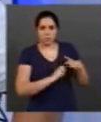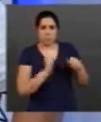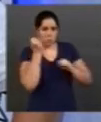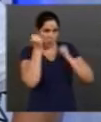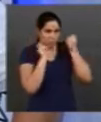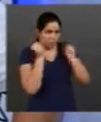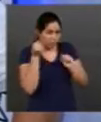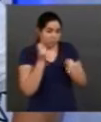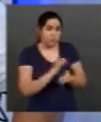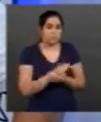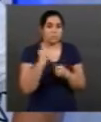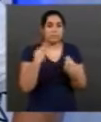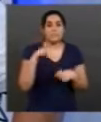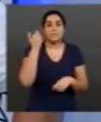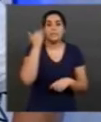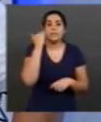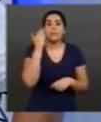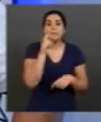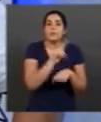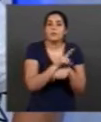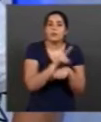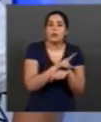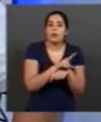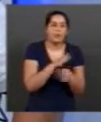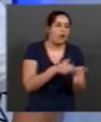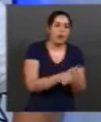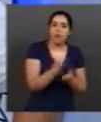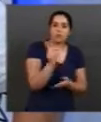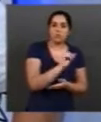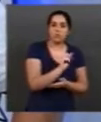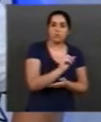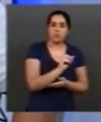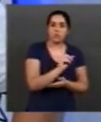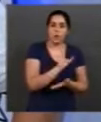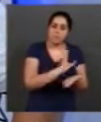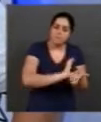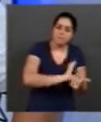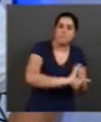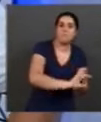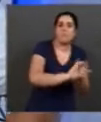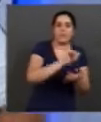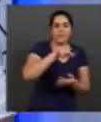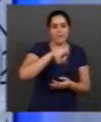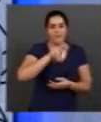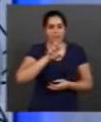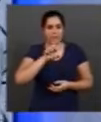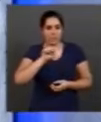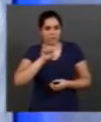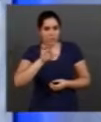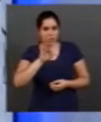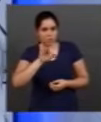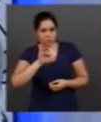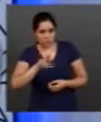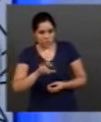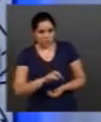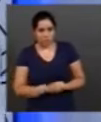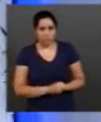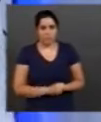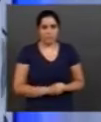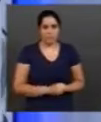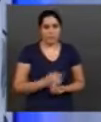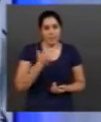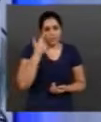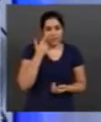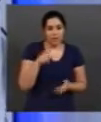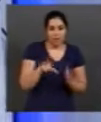disso não é custo, não investimento, né? O Roberto está falando a respeito do atendimento da legislação ambiental, né? Nas